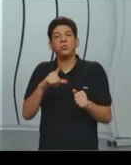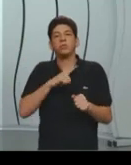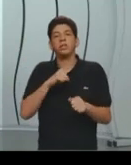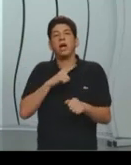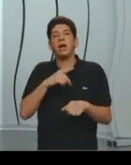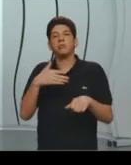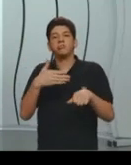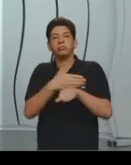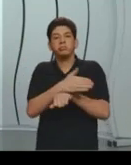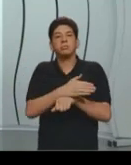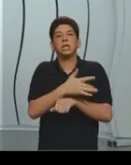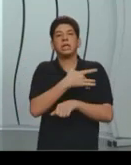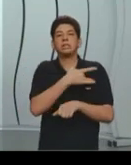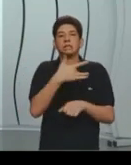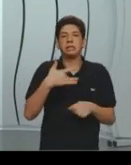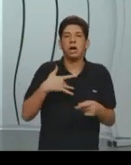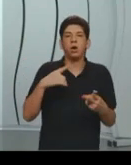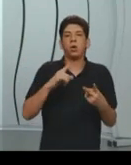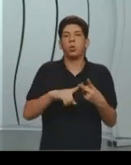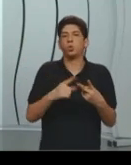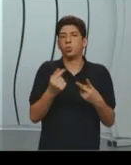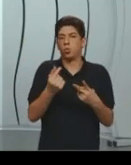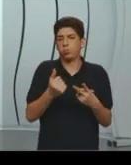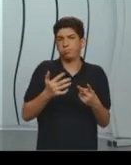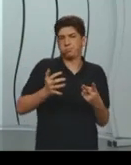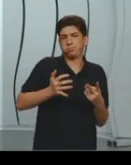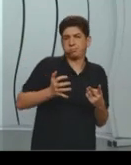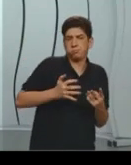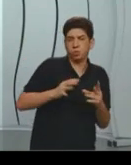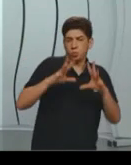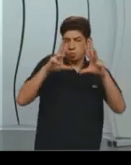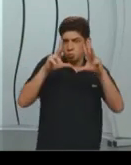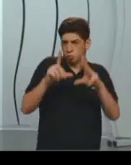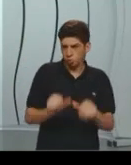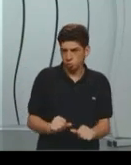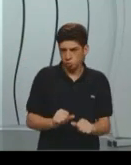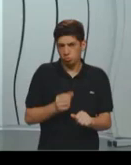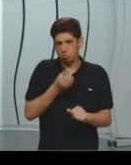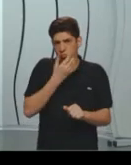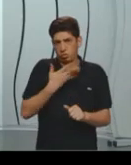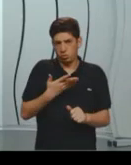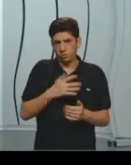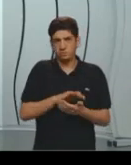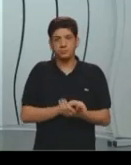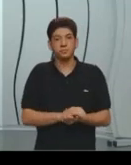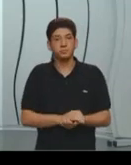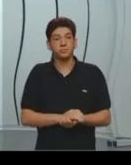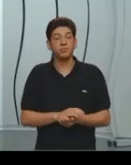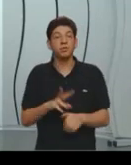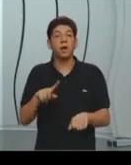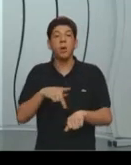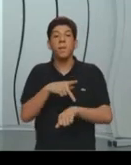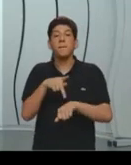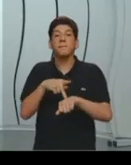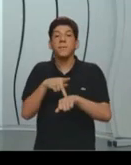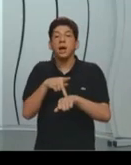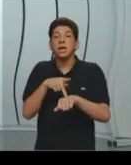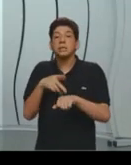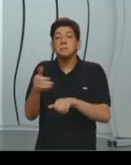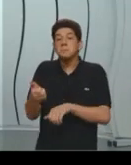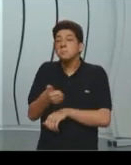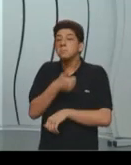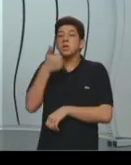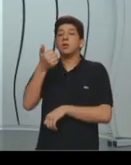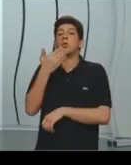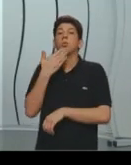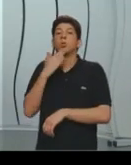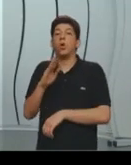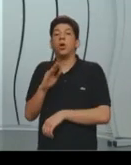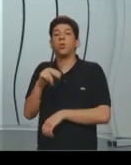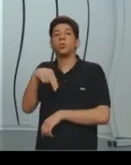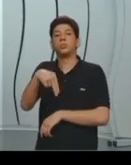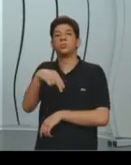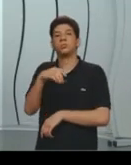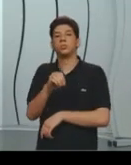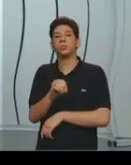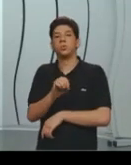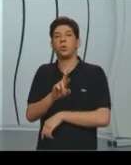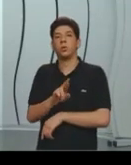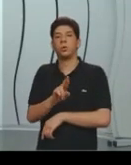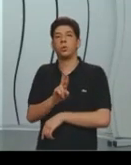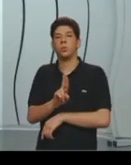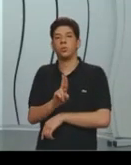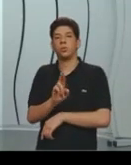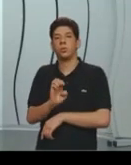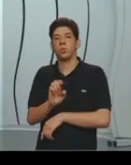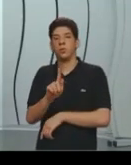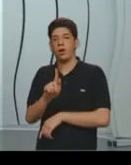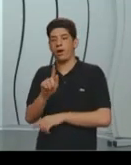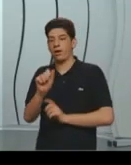saúde, todo mundo tinha renda muito alta e tudo. O país mais próximo de um que a gente tem, dessa escala aqui, vai ser a Noruega, que aí, é até um